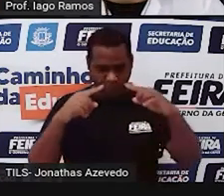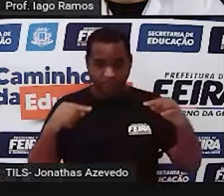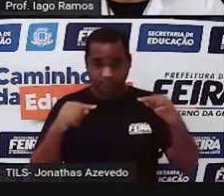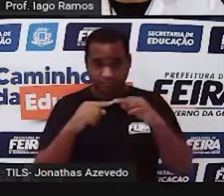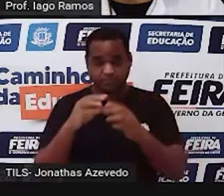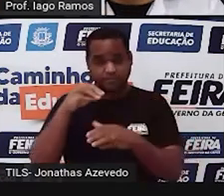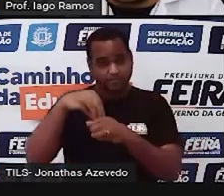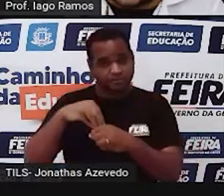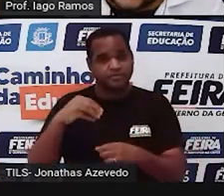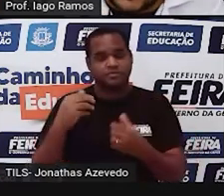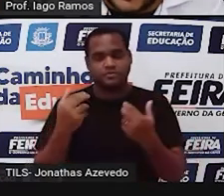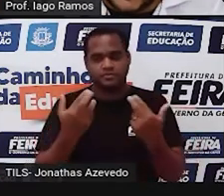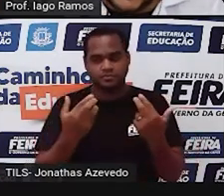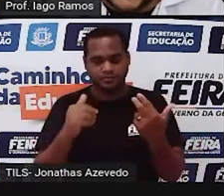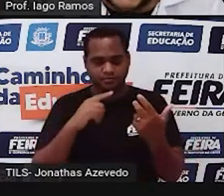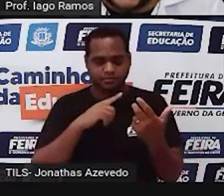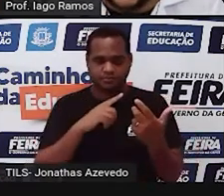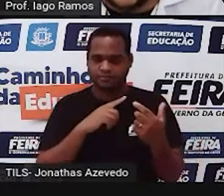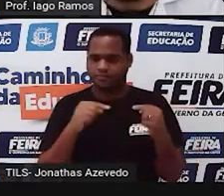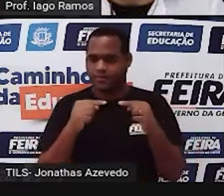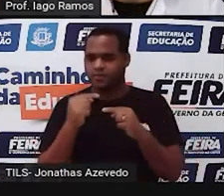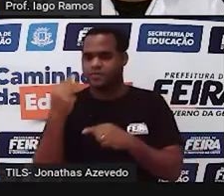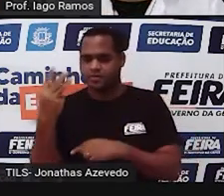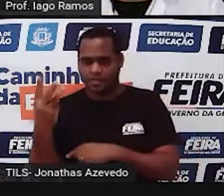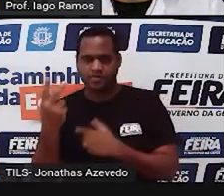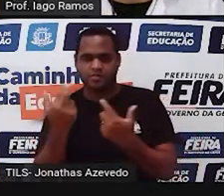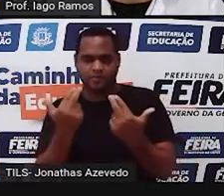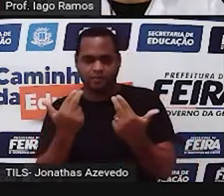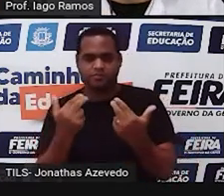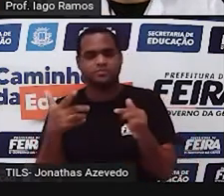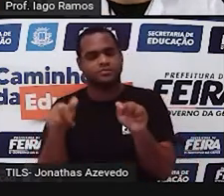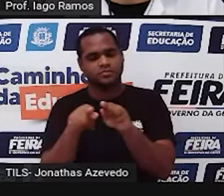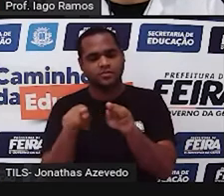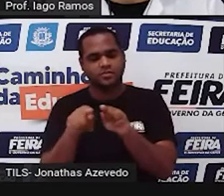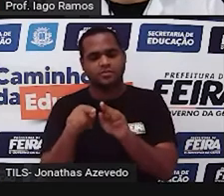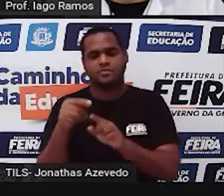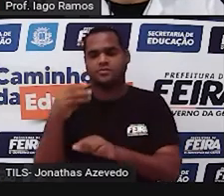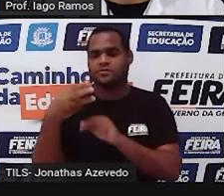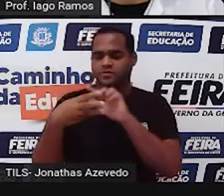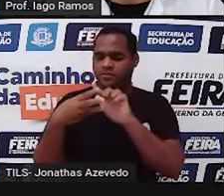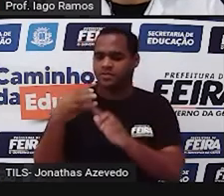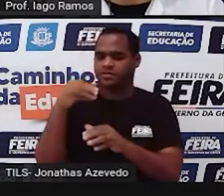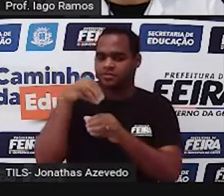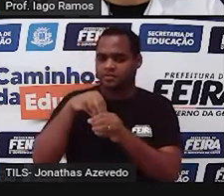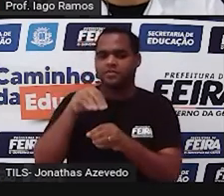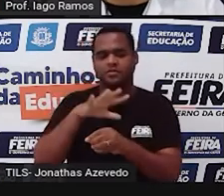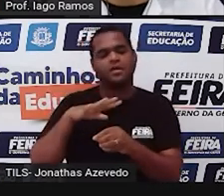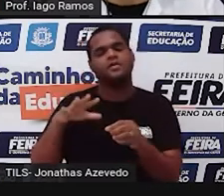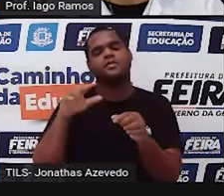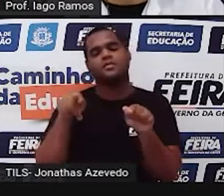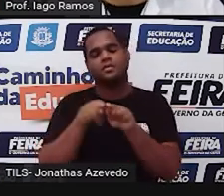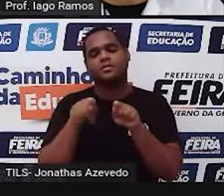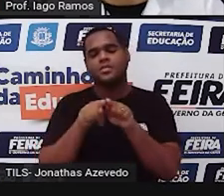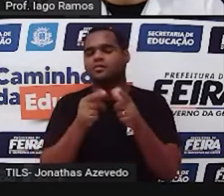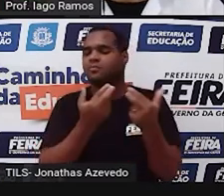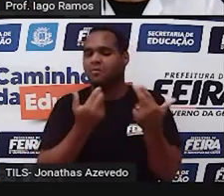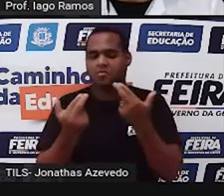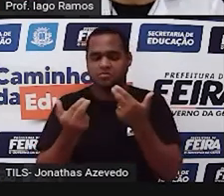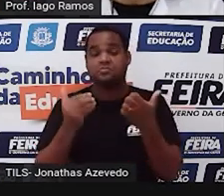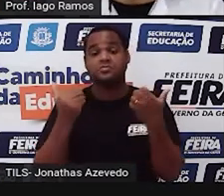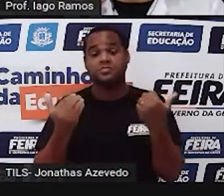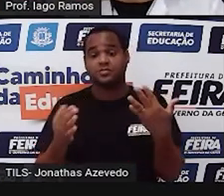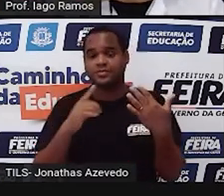tem os três lados com a mesma medida e os seus três ângulos internos também têm a mesma medida. Então, logo,